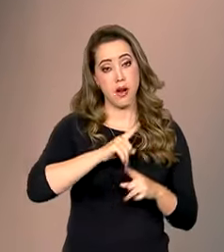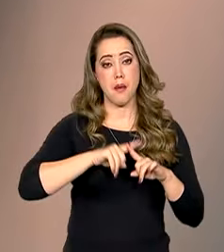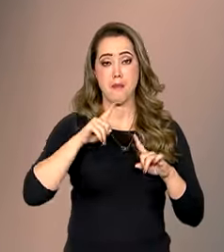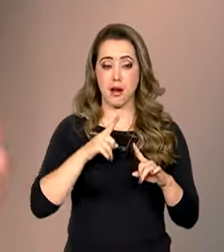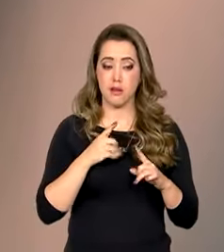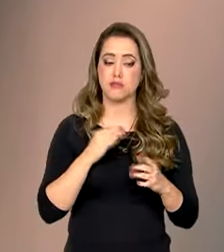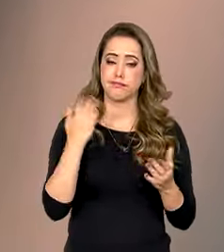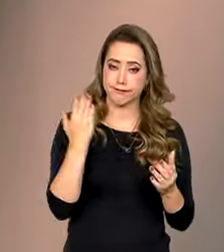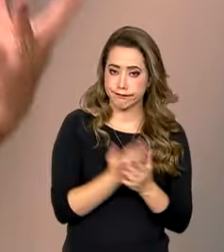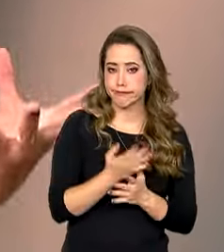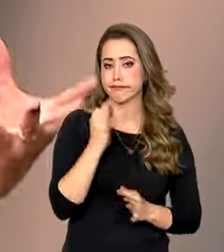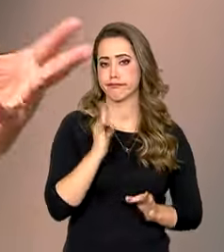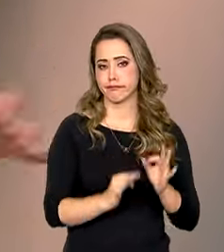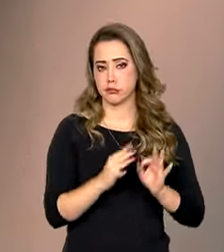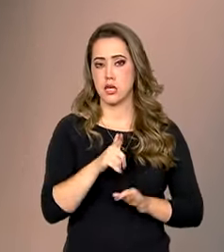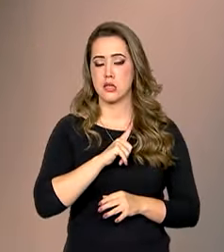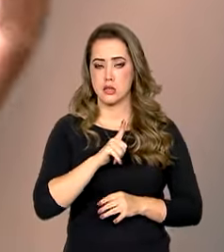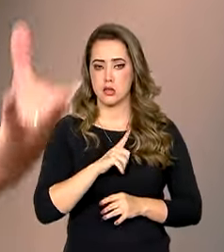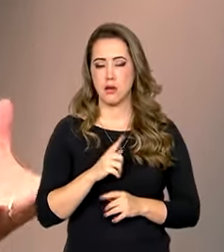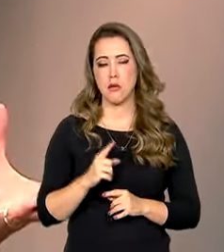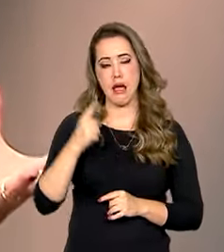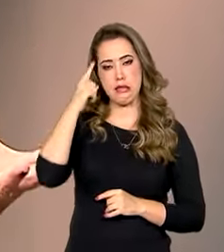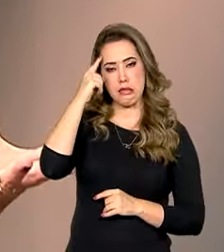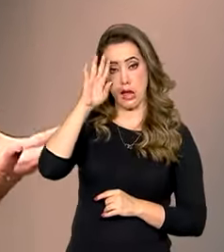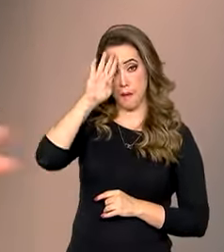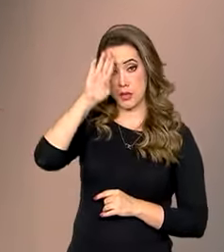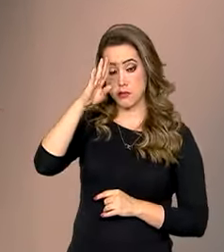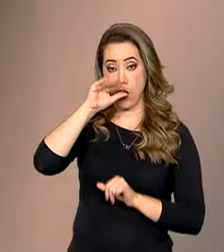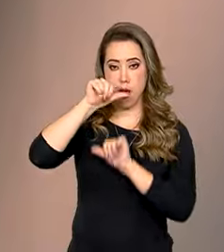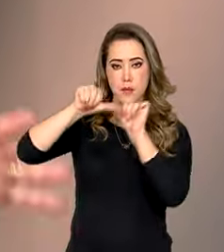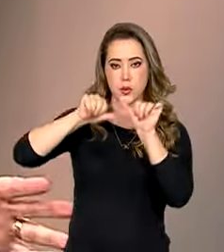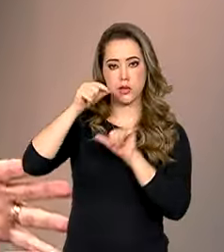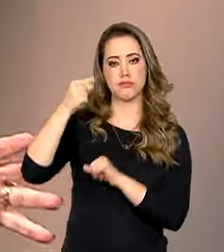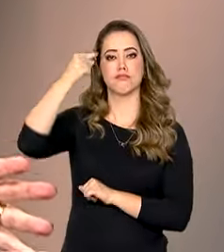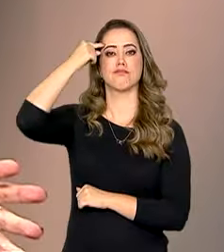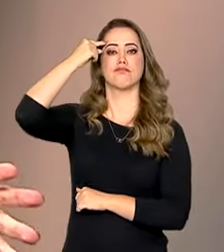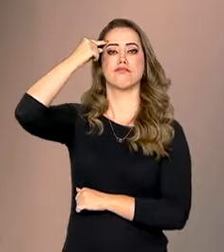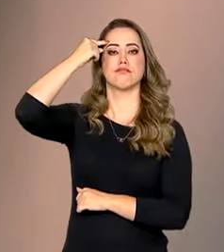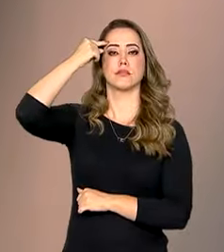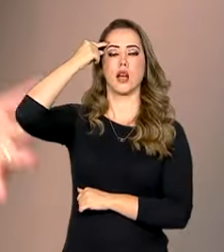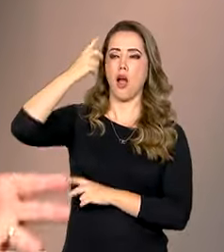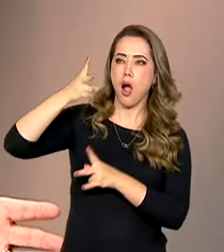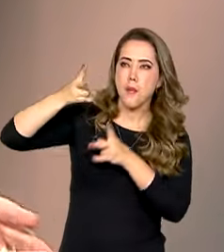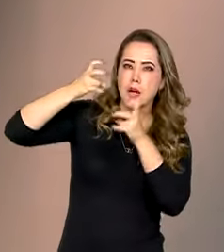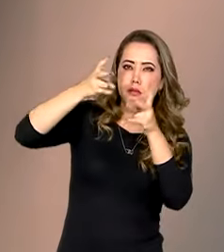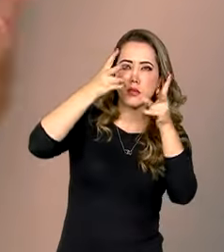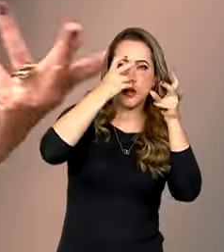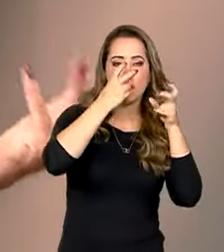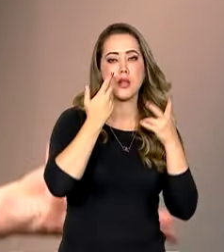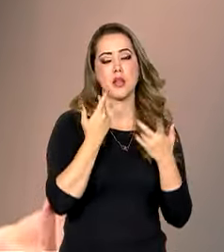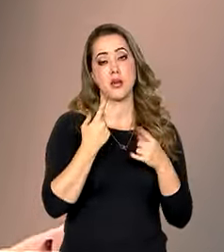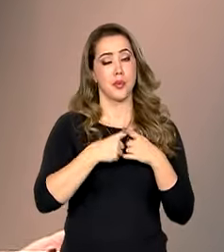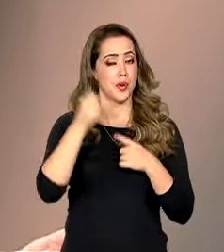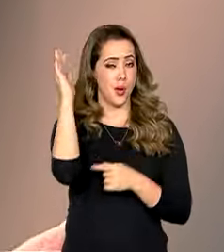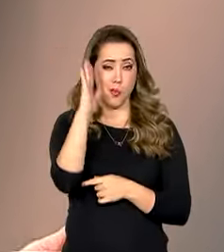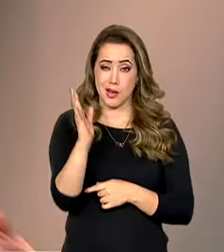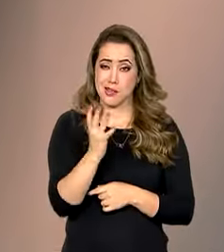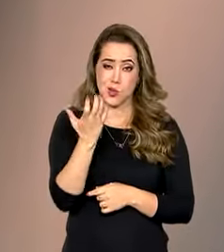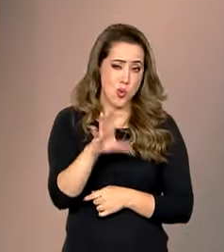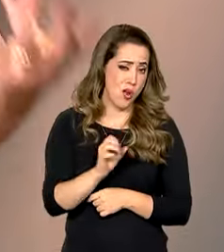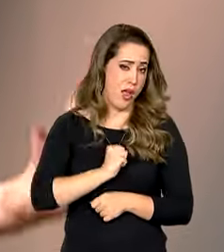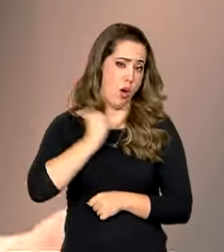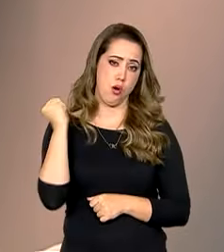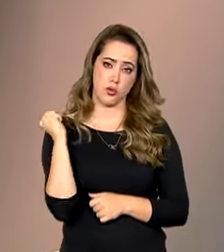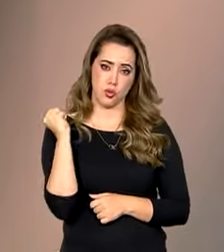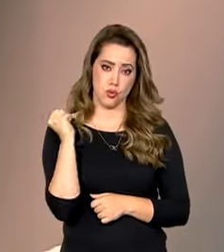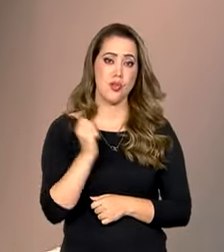ideia é mesmo uma mudança do ambiente em que vivemos, né? O Brasil não aguenta mais ódio e o ódio está matando as mulheres